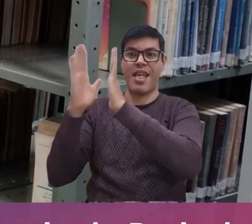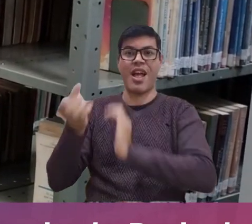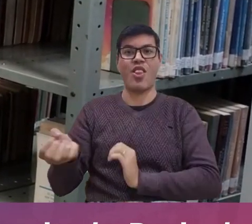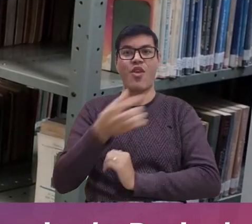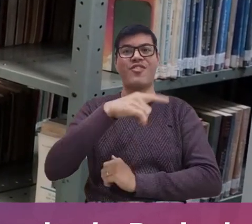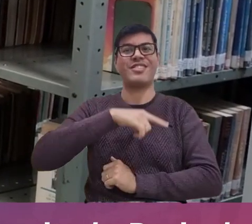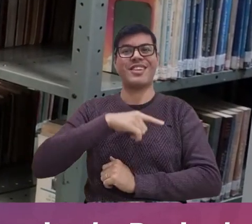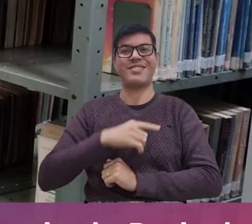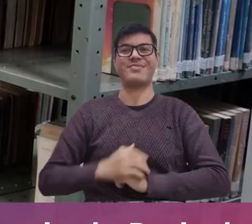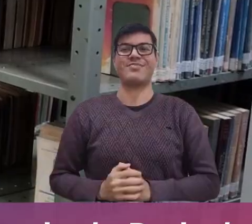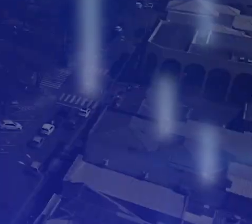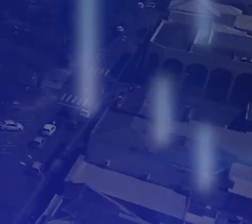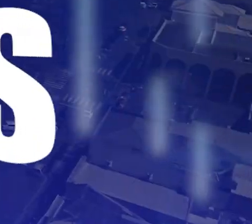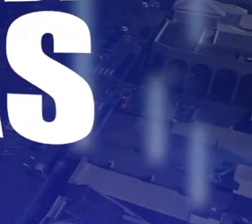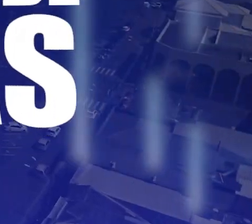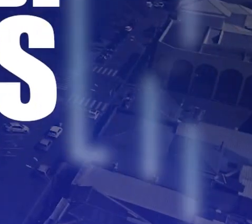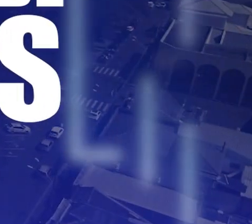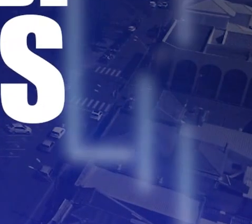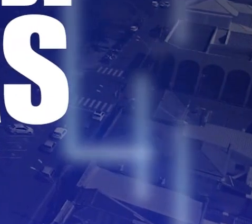na organização da biblioteca.